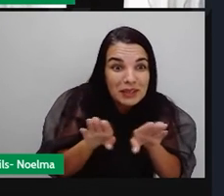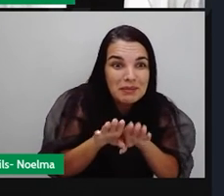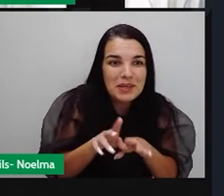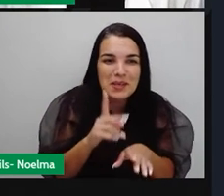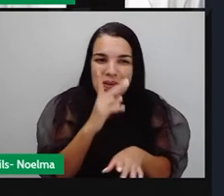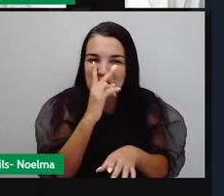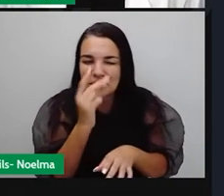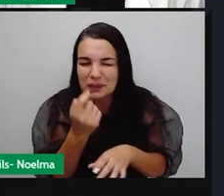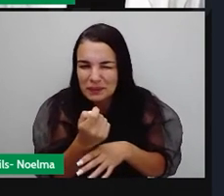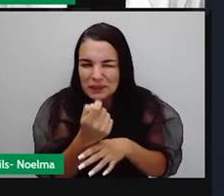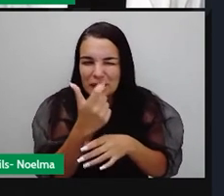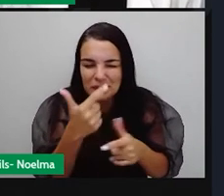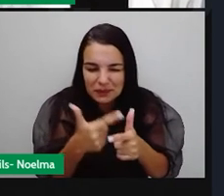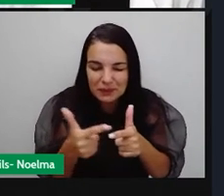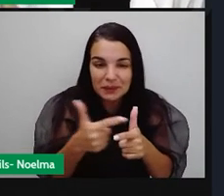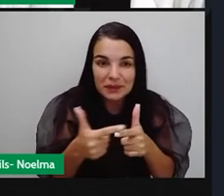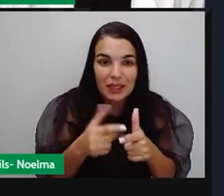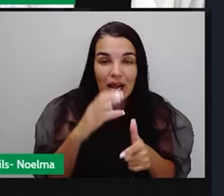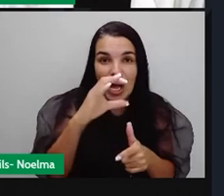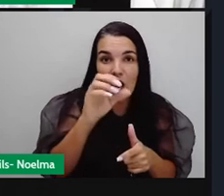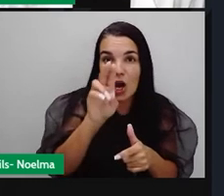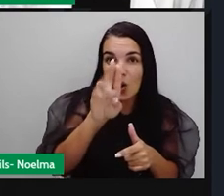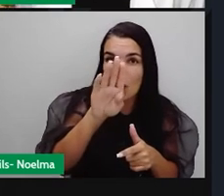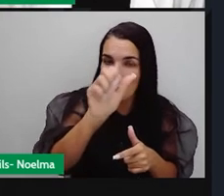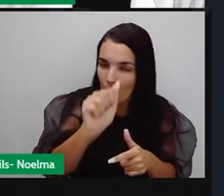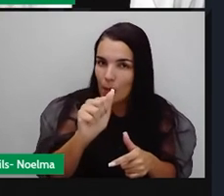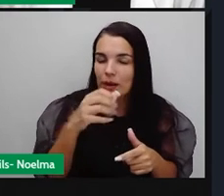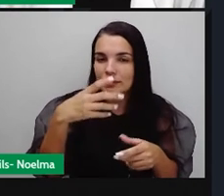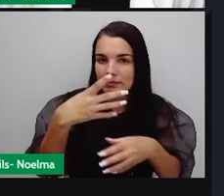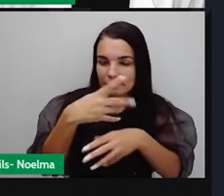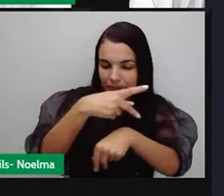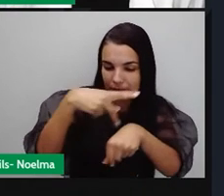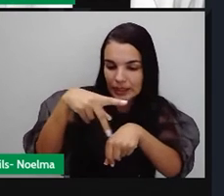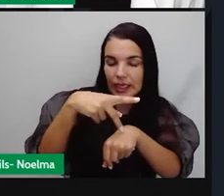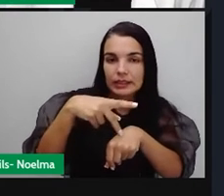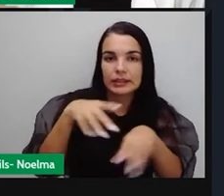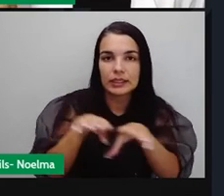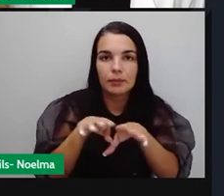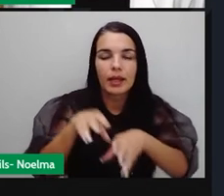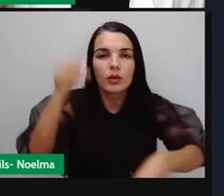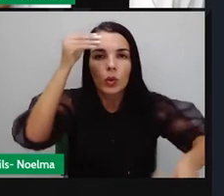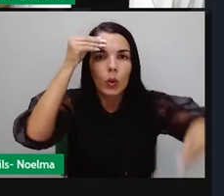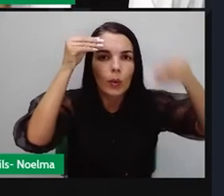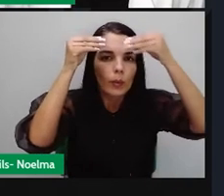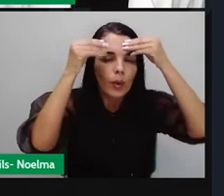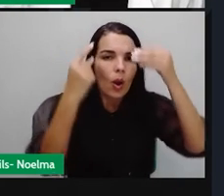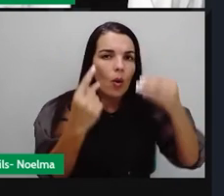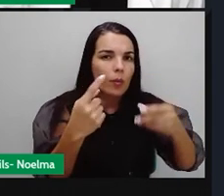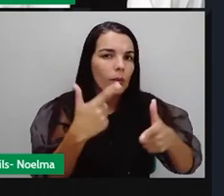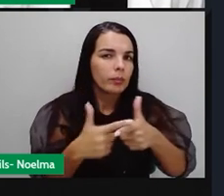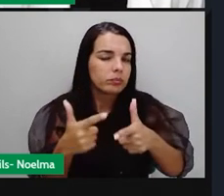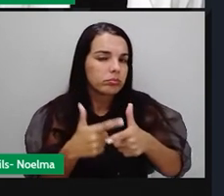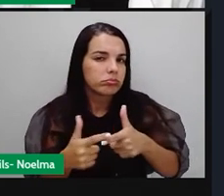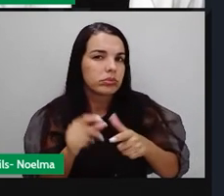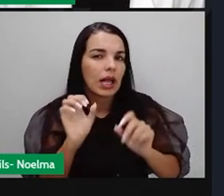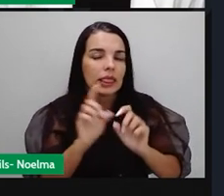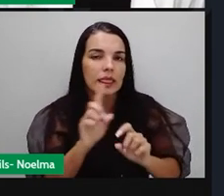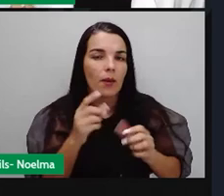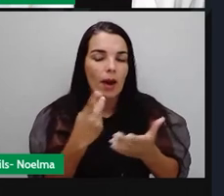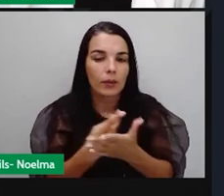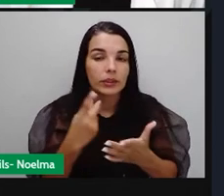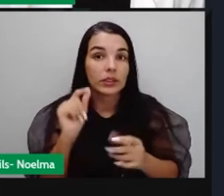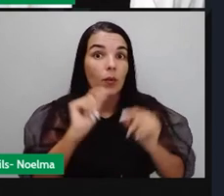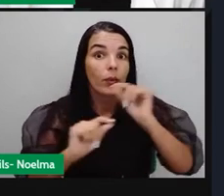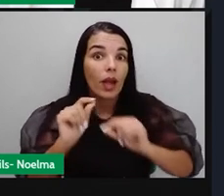na crise dos mísseis de Cuba, e compreendemos que uma das razões para que essa guerra não tenha acontecido de fato